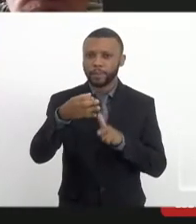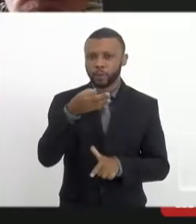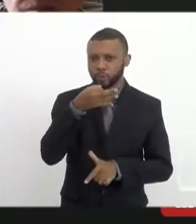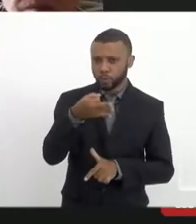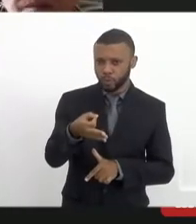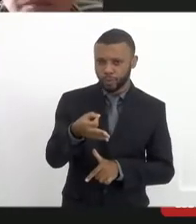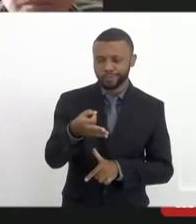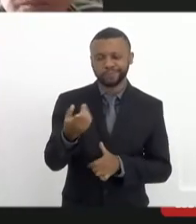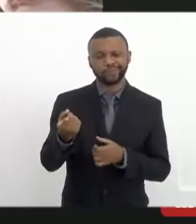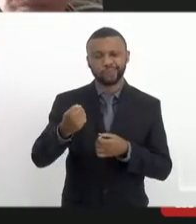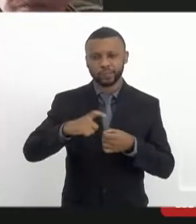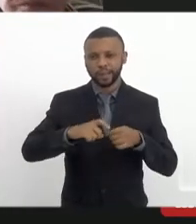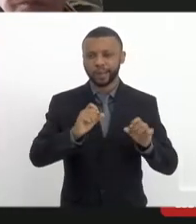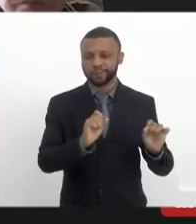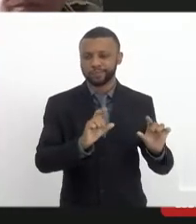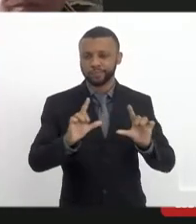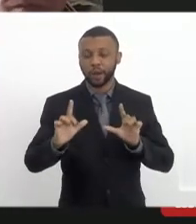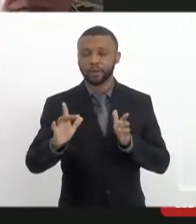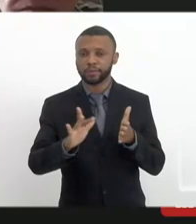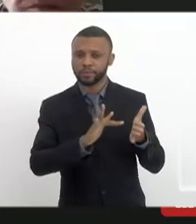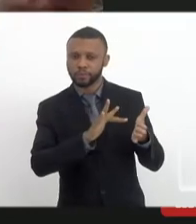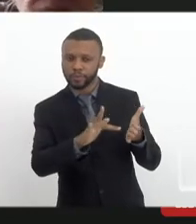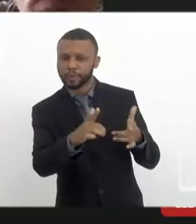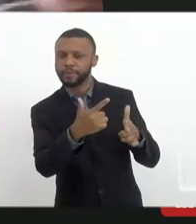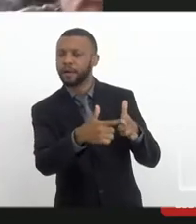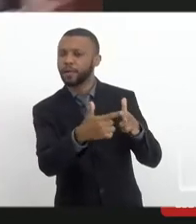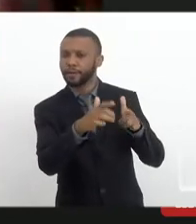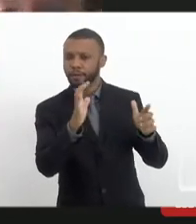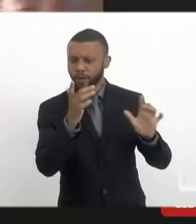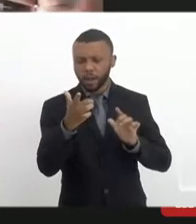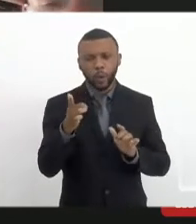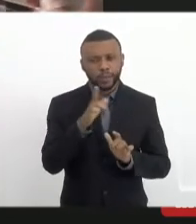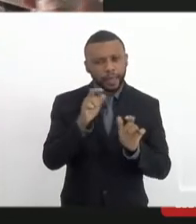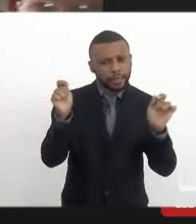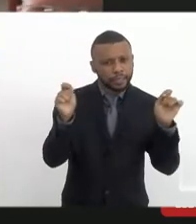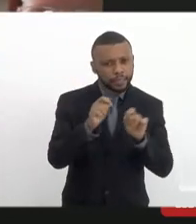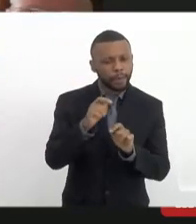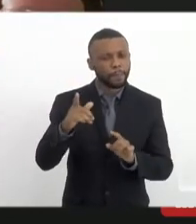retomar a questão do seu dispositivo. consegue falar?